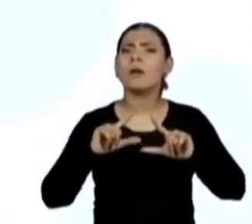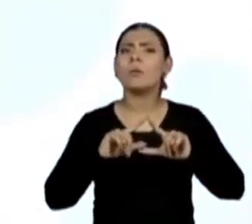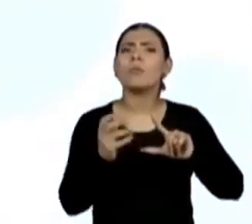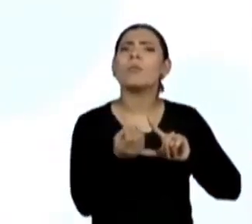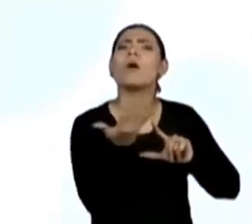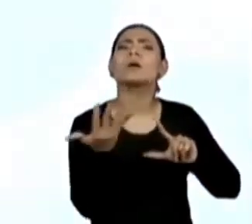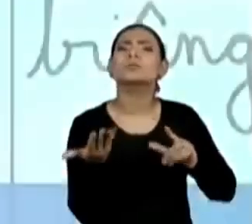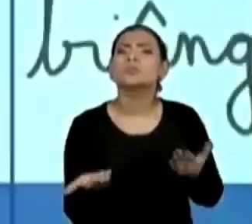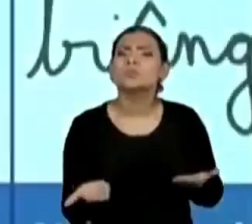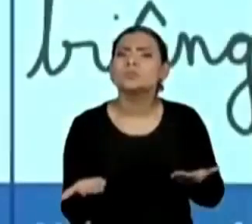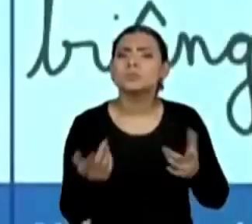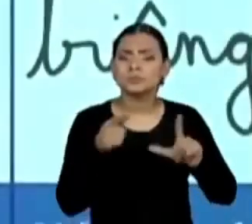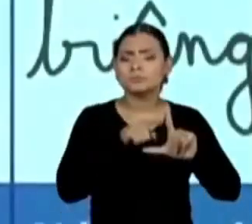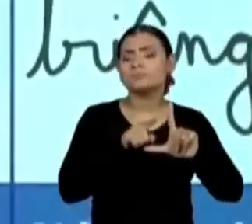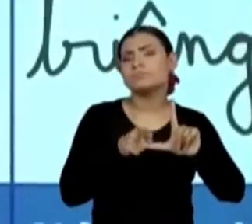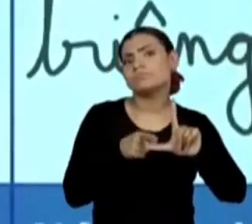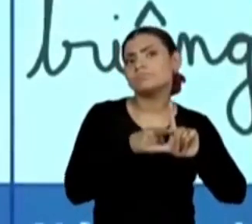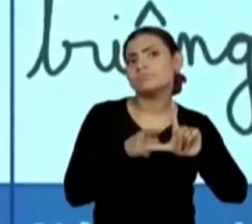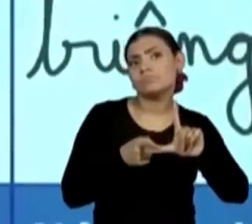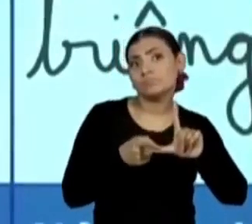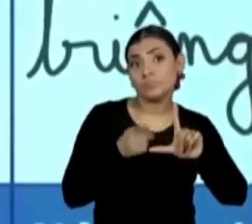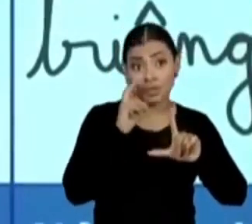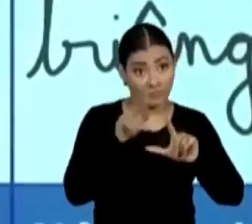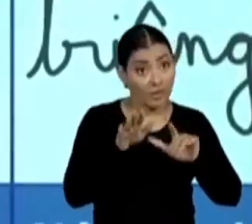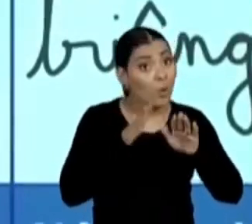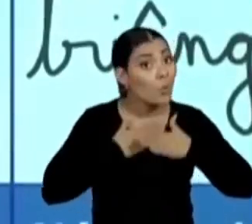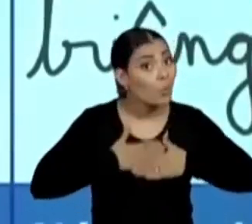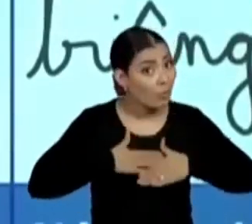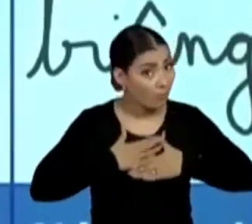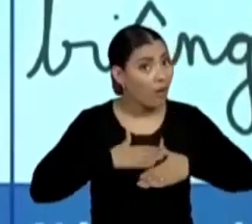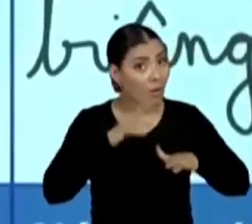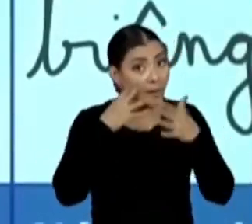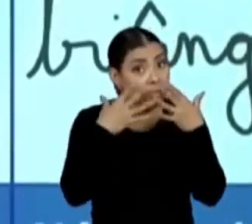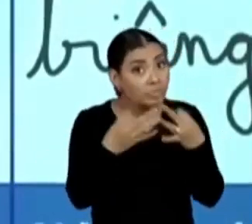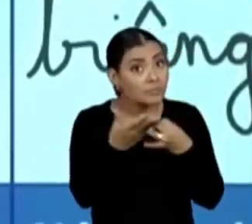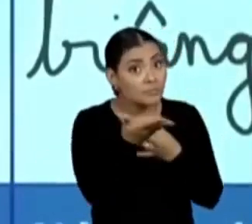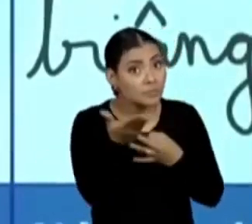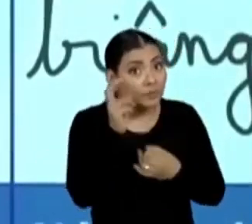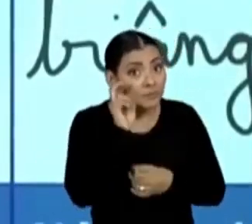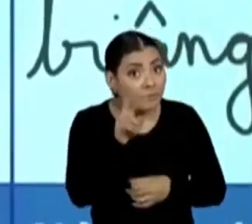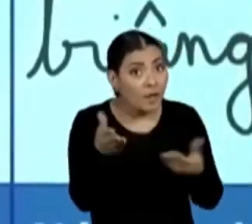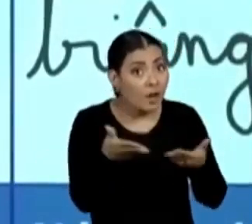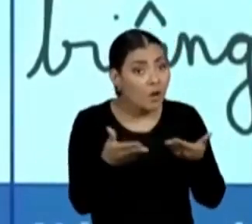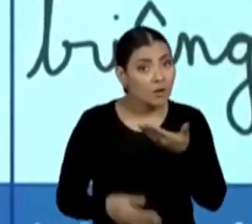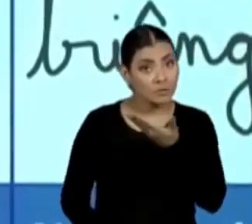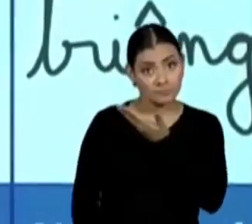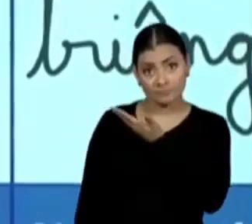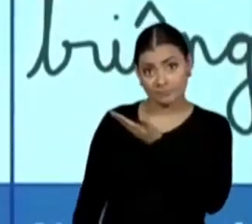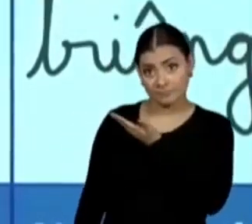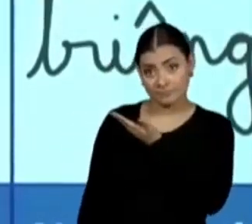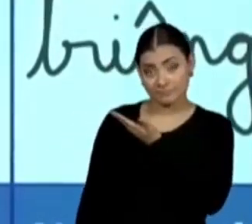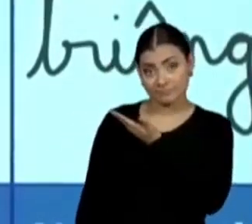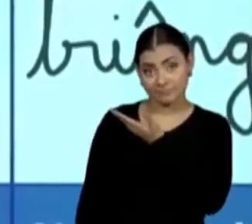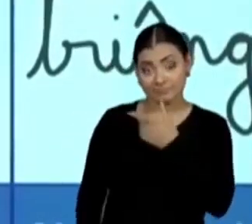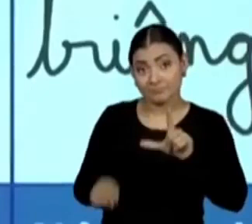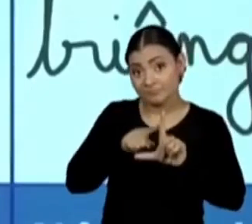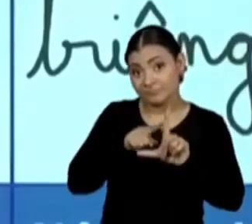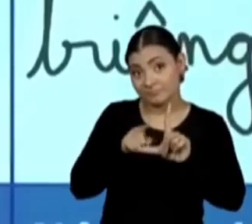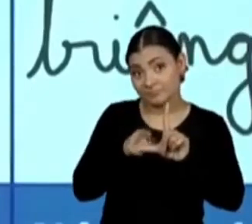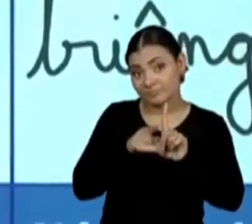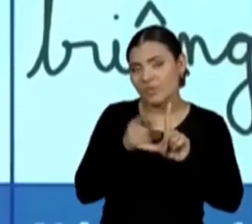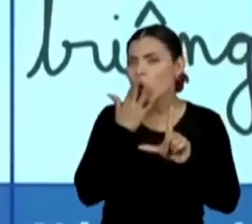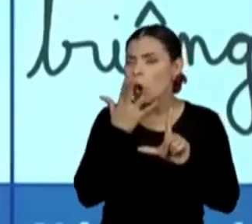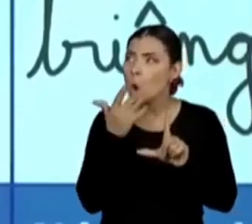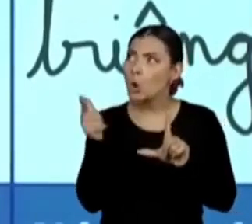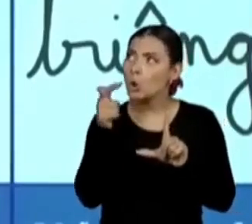e do triângulo, observe que eu vou fazer com bastante calma do triângulo porque ele está aparecendo apenas agora, opa, escolhi